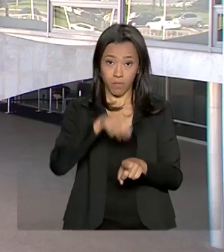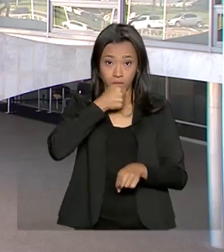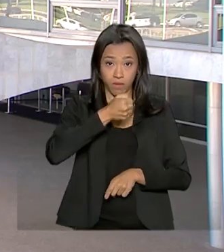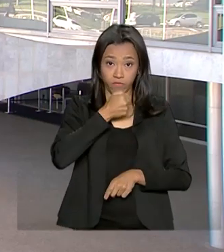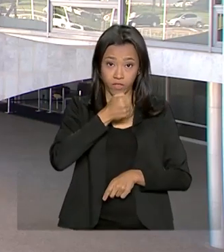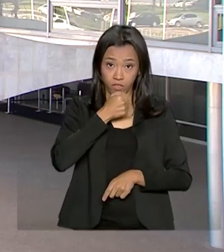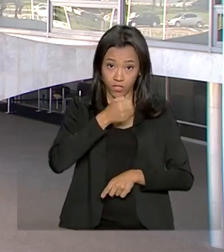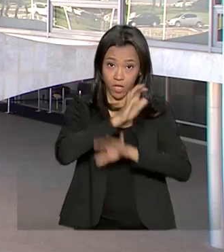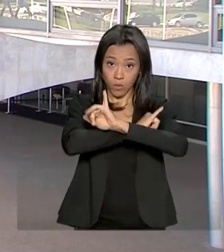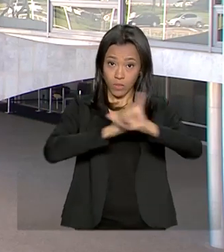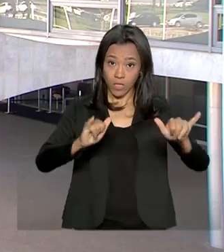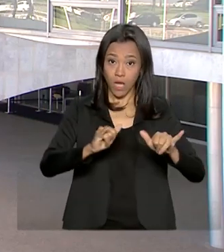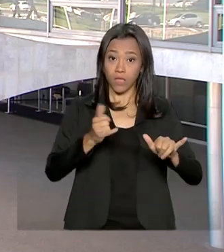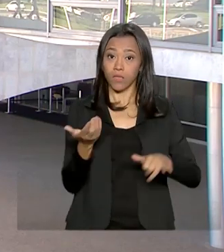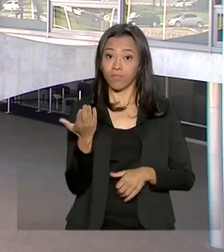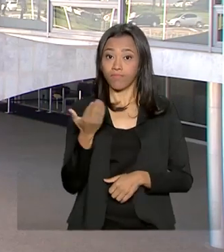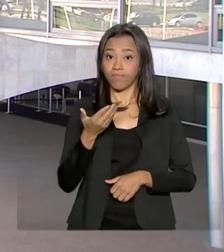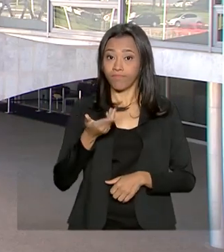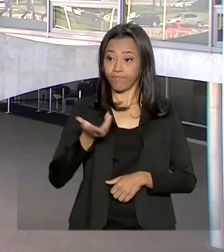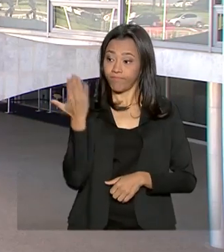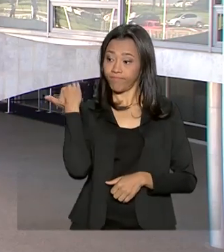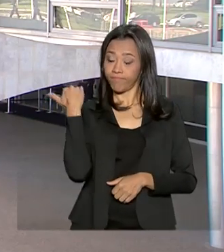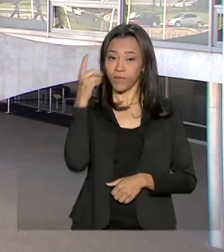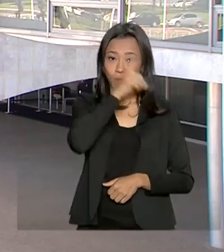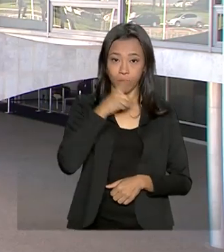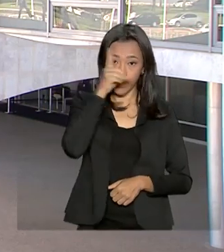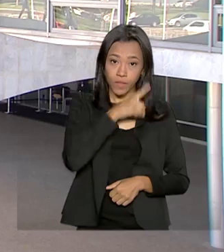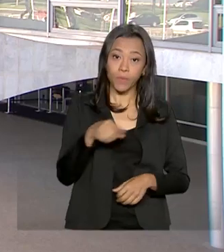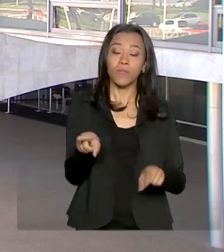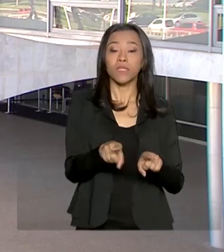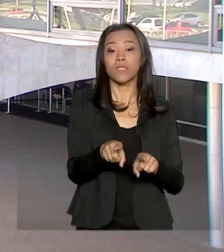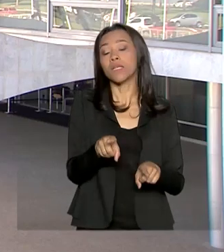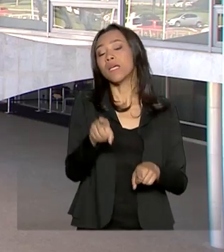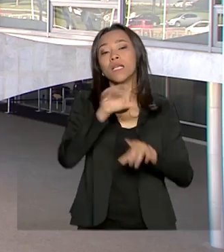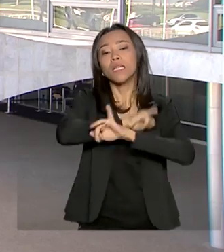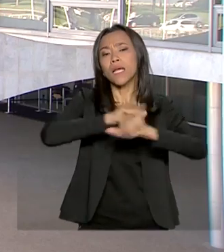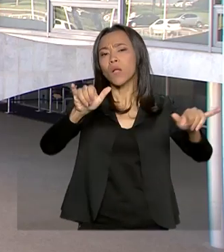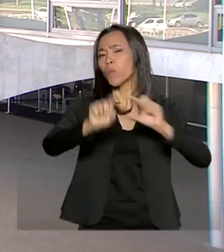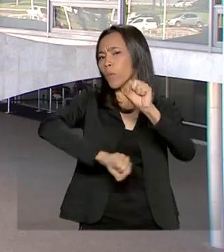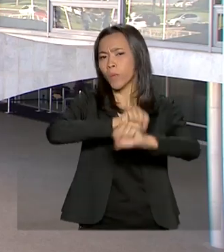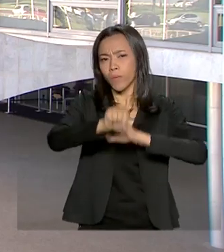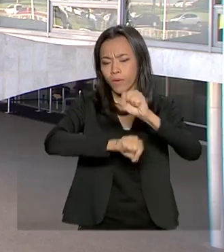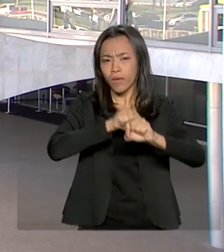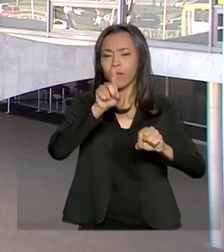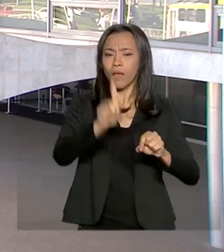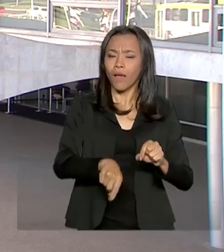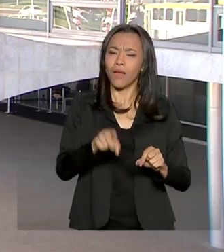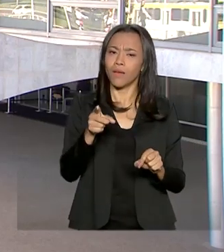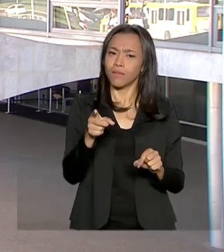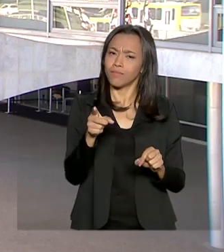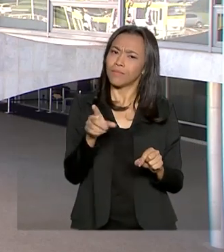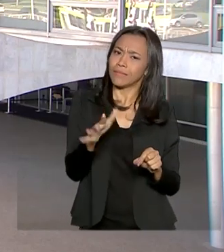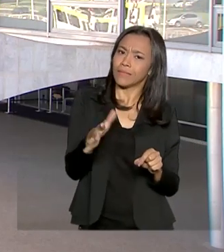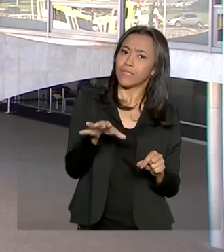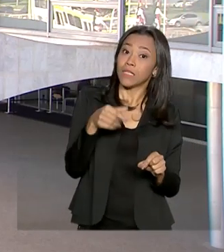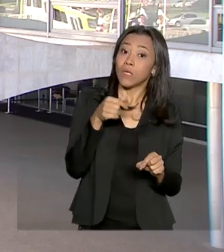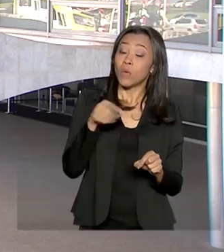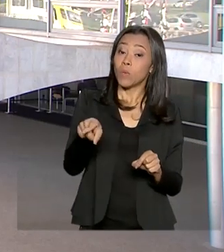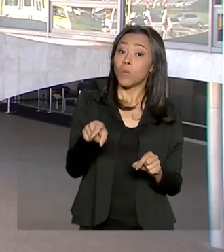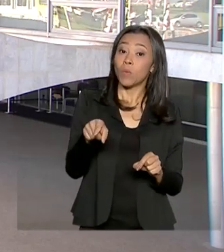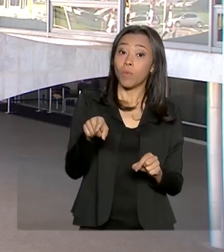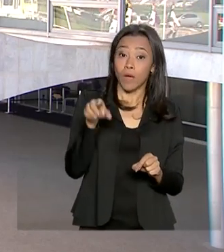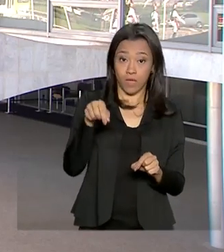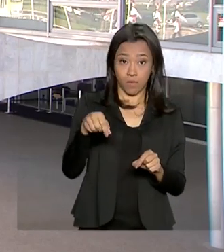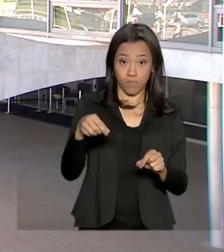presidente falou sobre uma declaração, ele deu uma declaração falando sobre a indicação, uma possível indicação do ministro da Justiça e